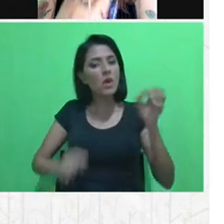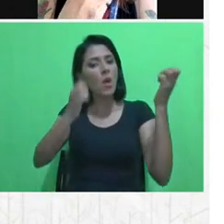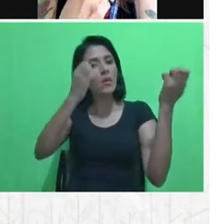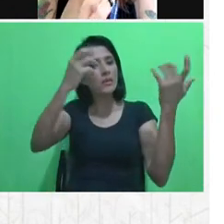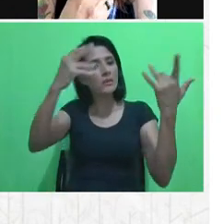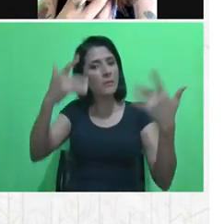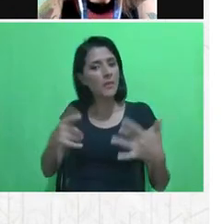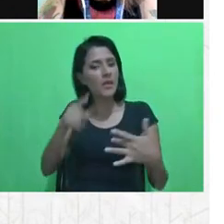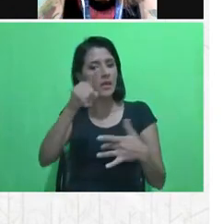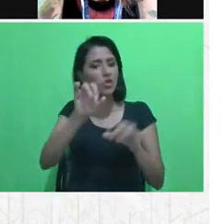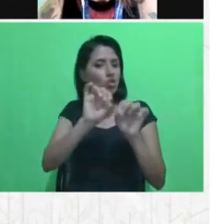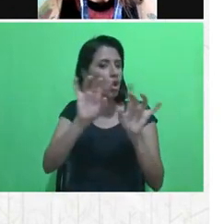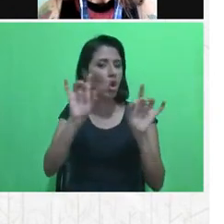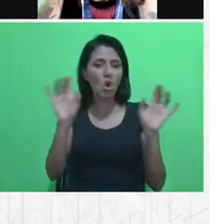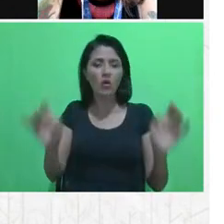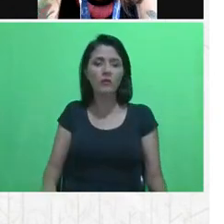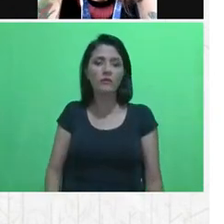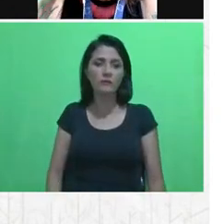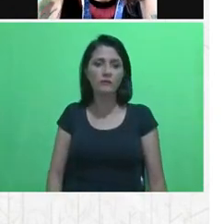cima, pode passar.